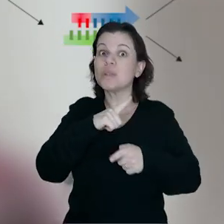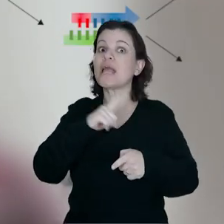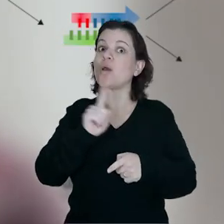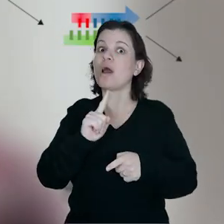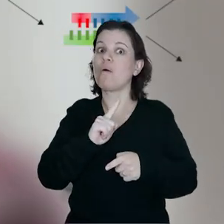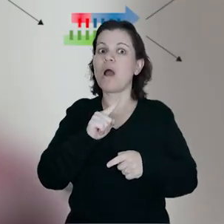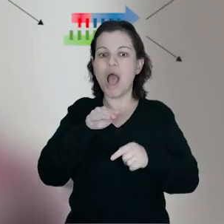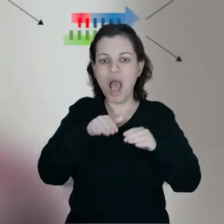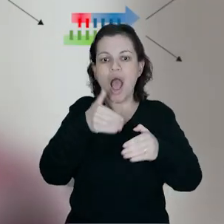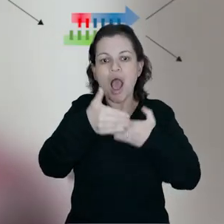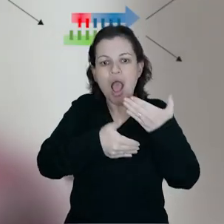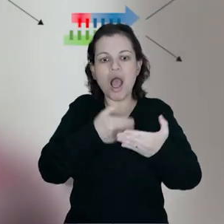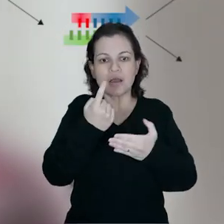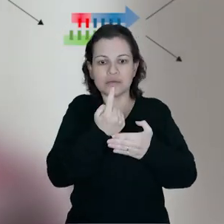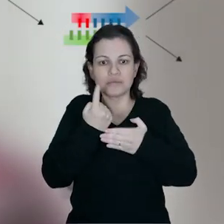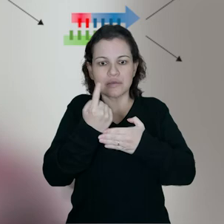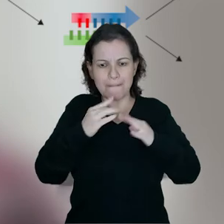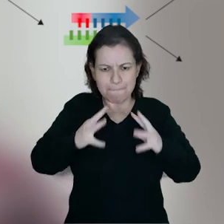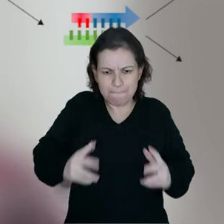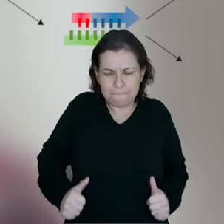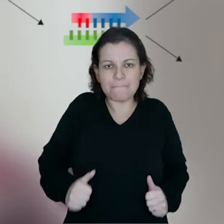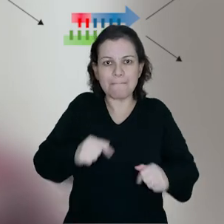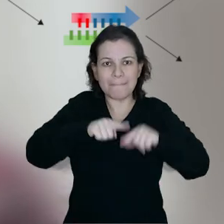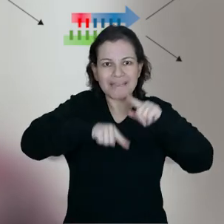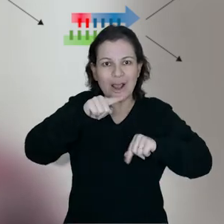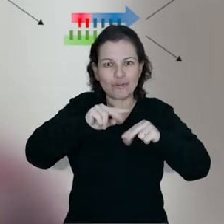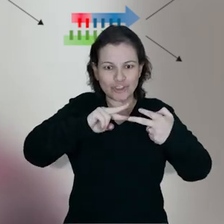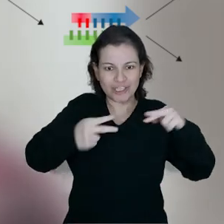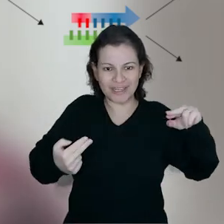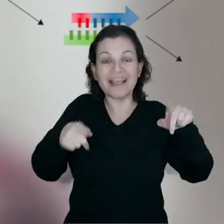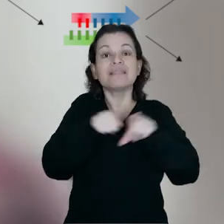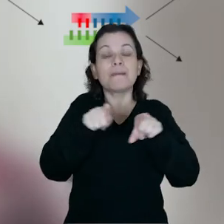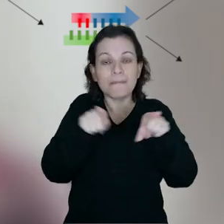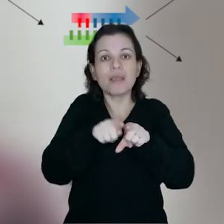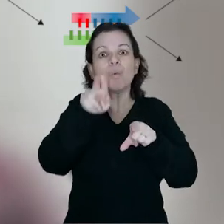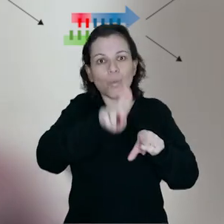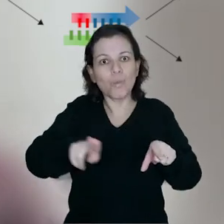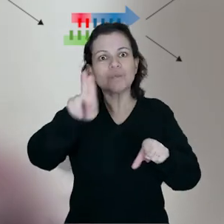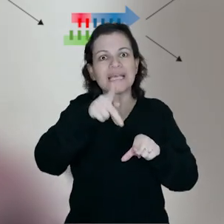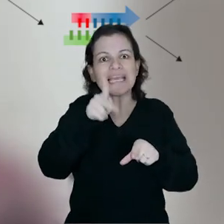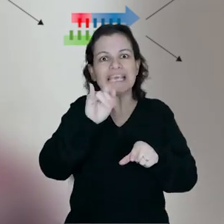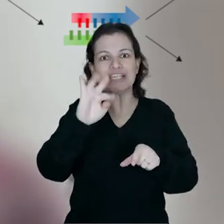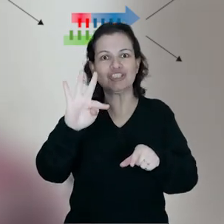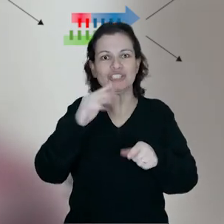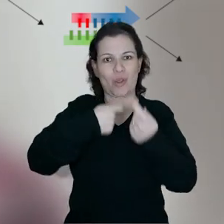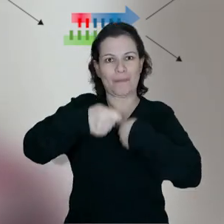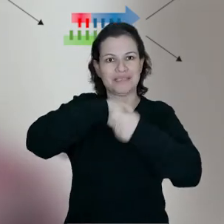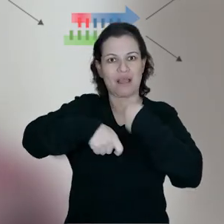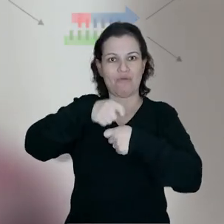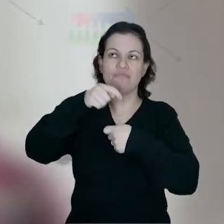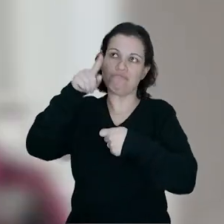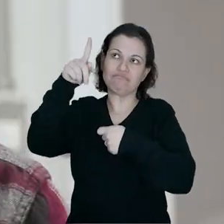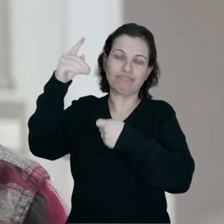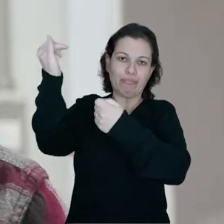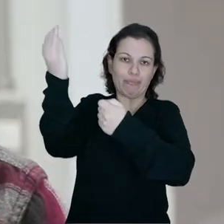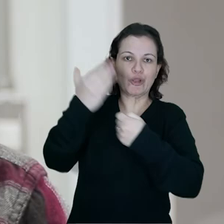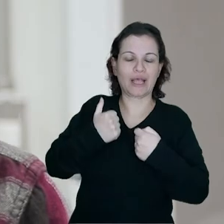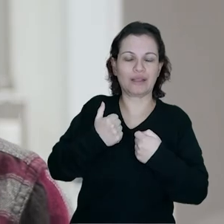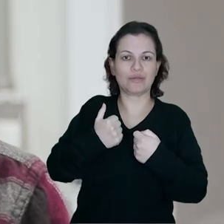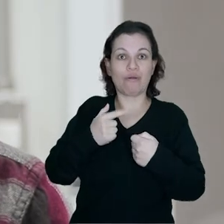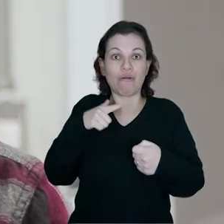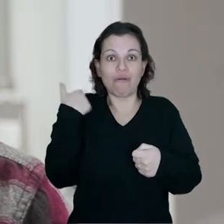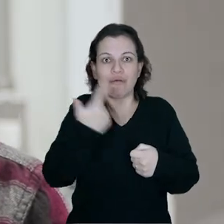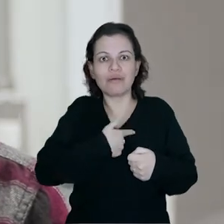do vírus. Nesse passo de isolar, de purificar o material genético, também se utilizam kits comerciais importados.